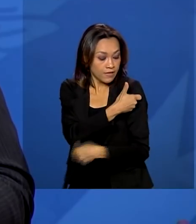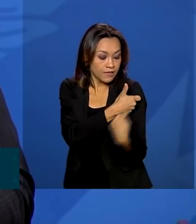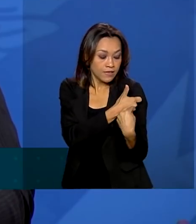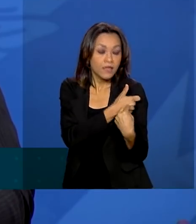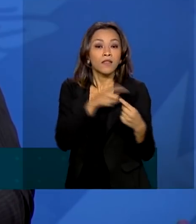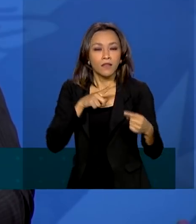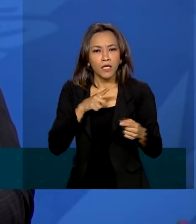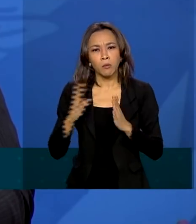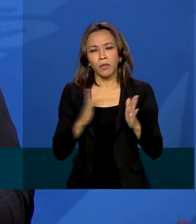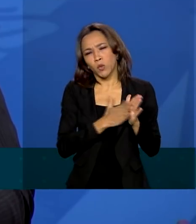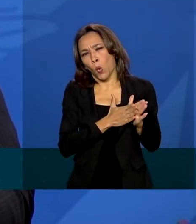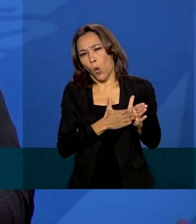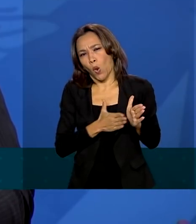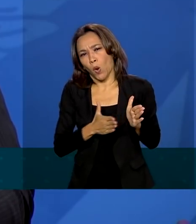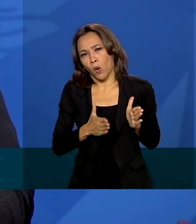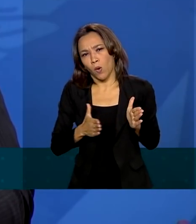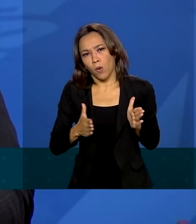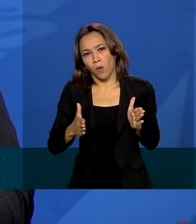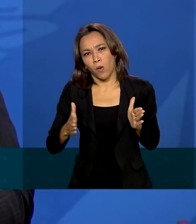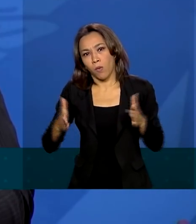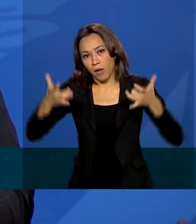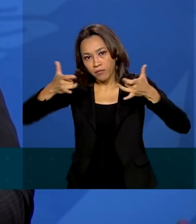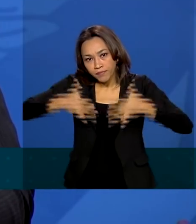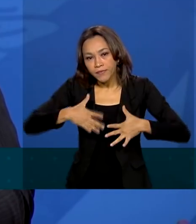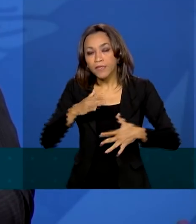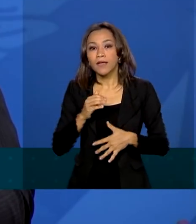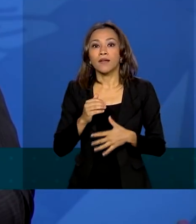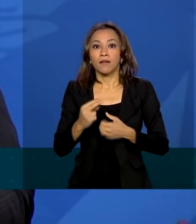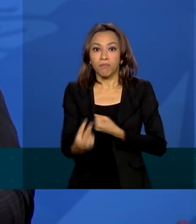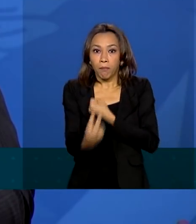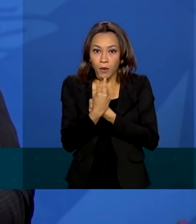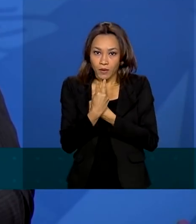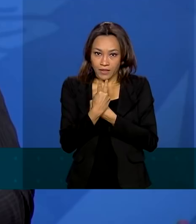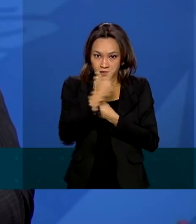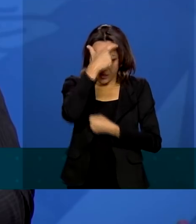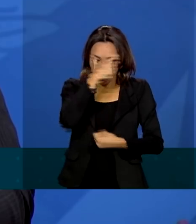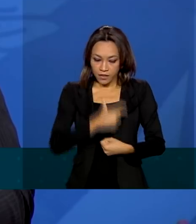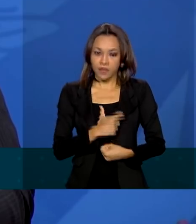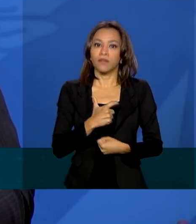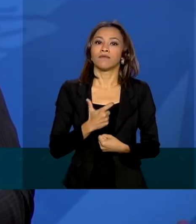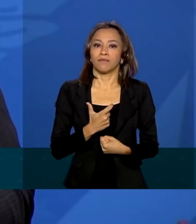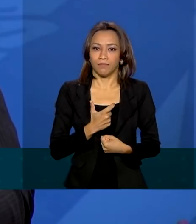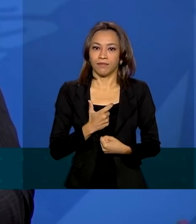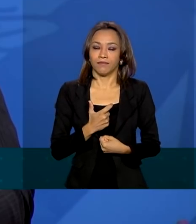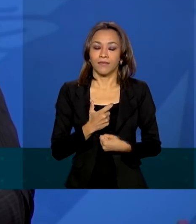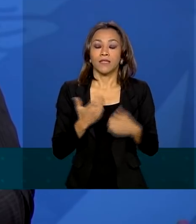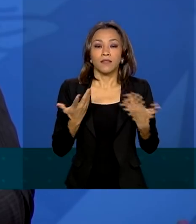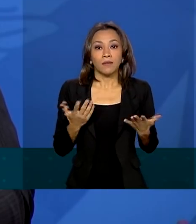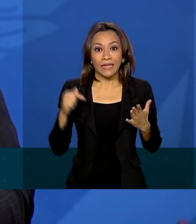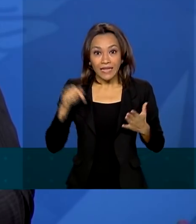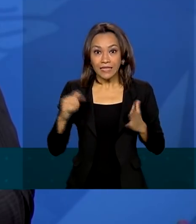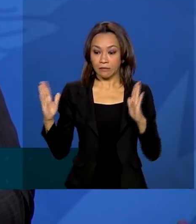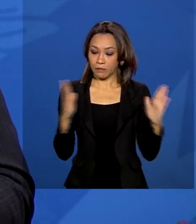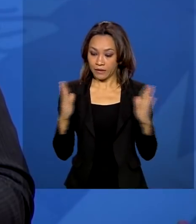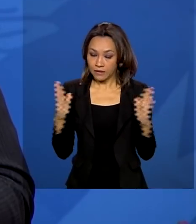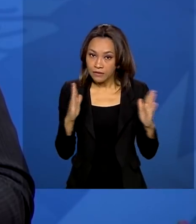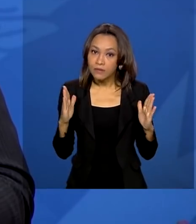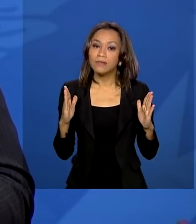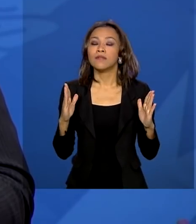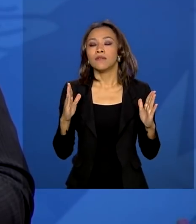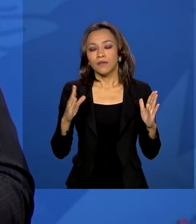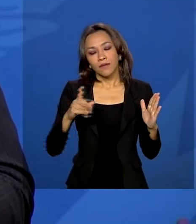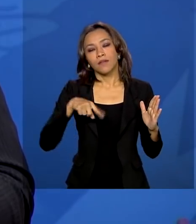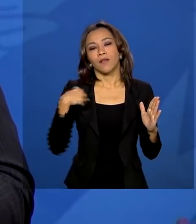prazo longo para a criação de anticorpos ou para ter resultados. Nesse período, nós